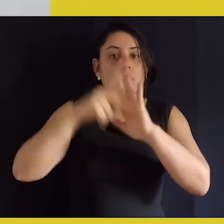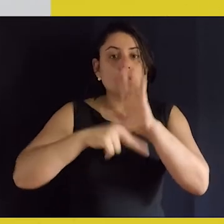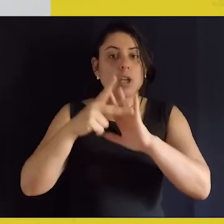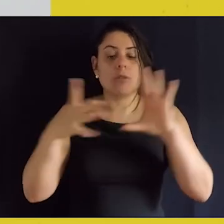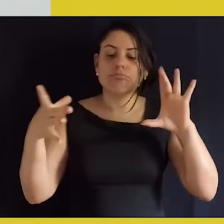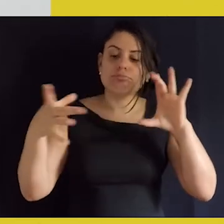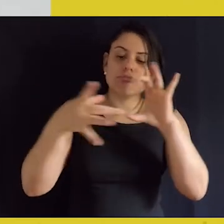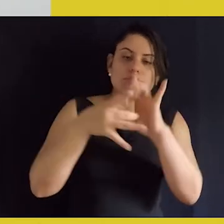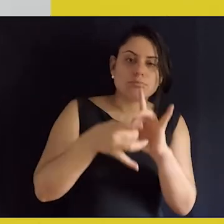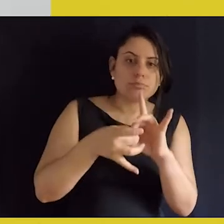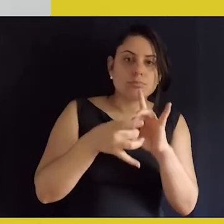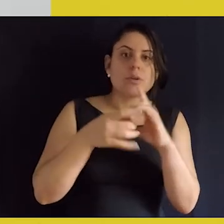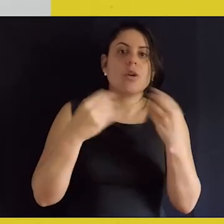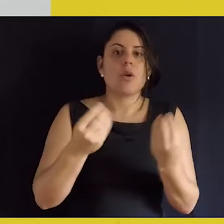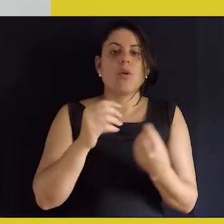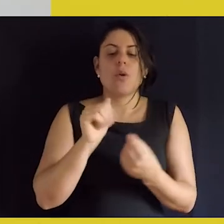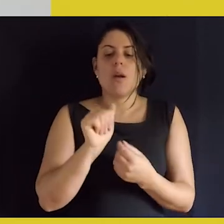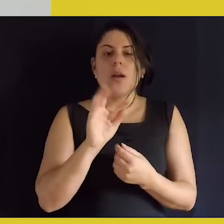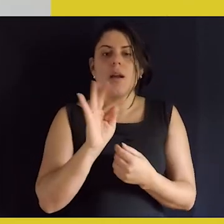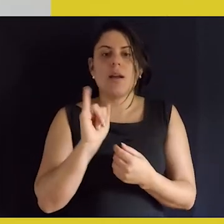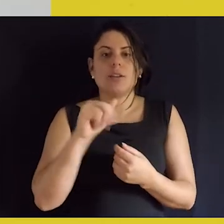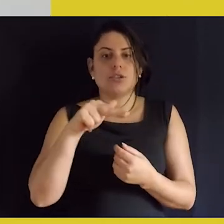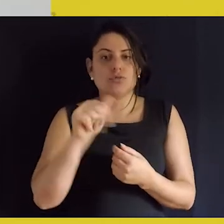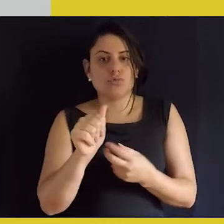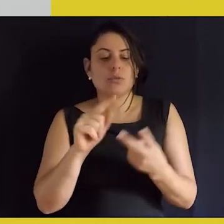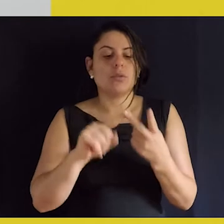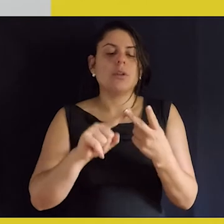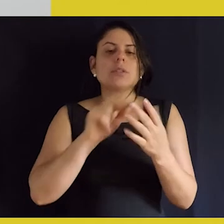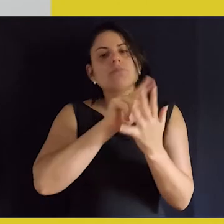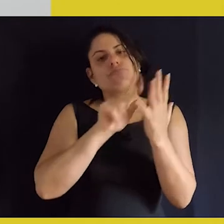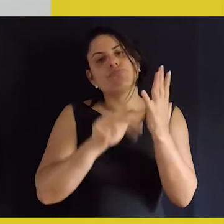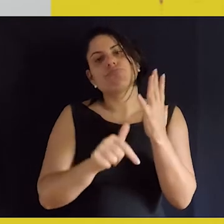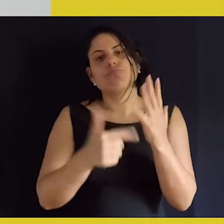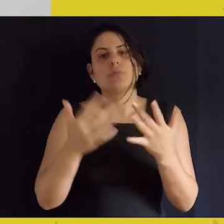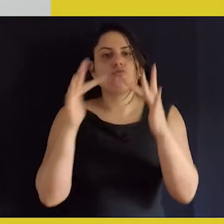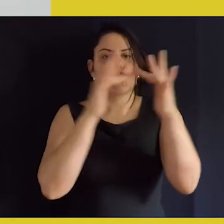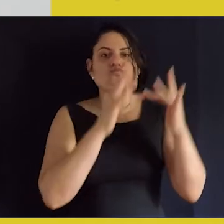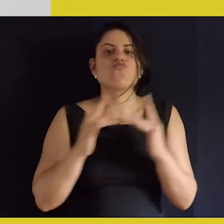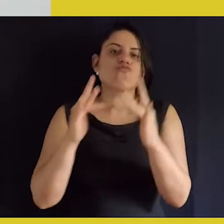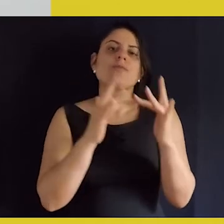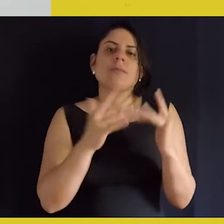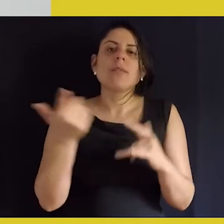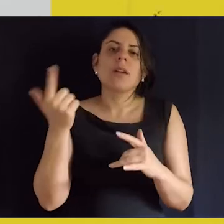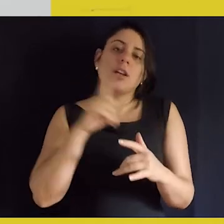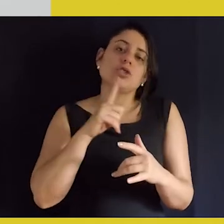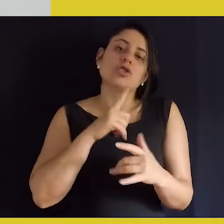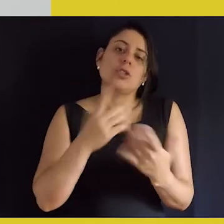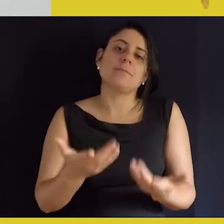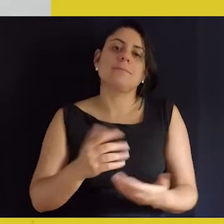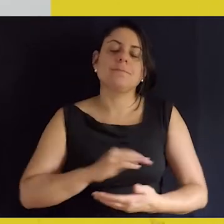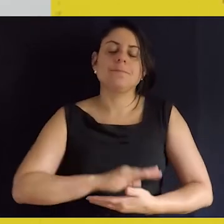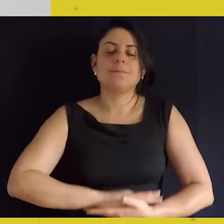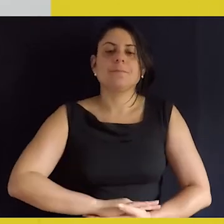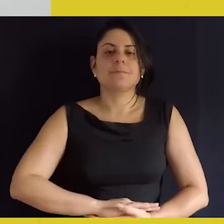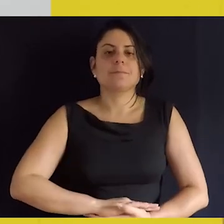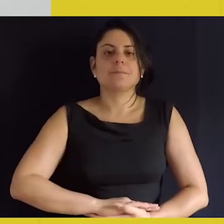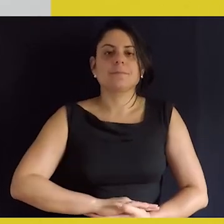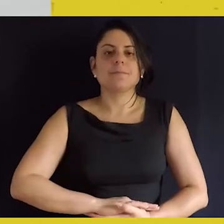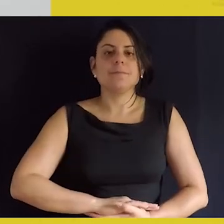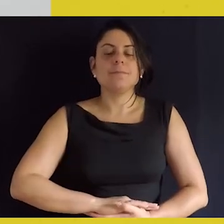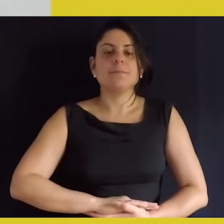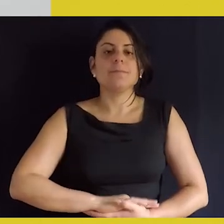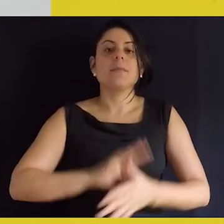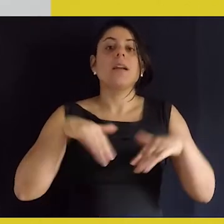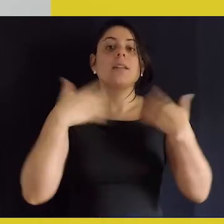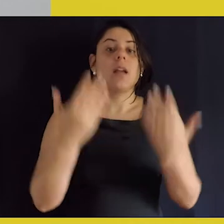também projetos que querem fazer colaborações com a Atina, também são esses os meios de